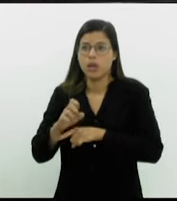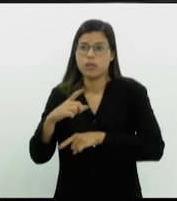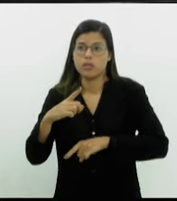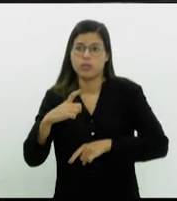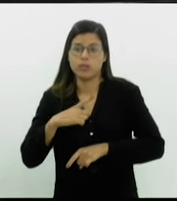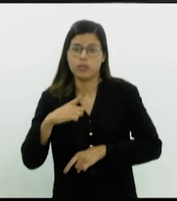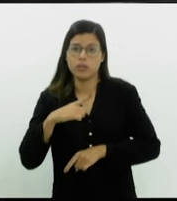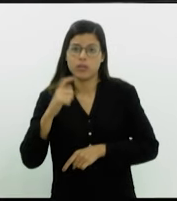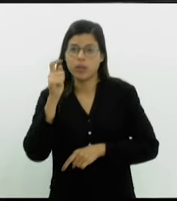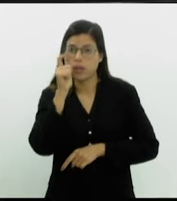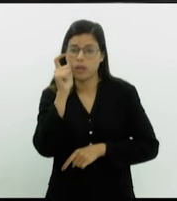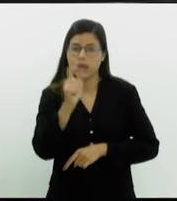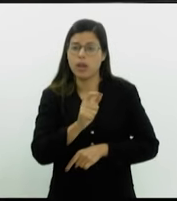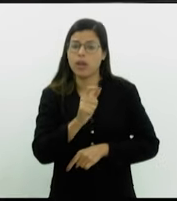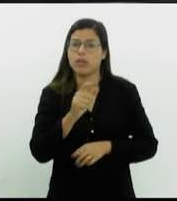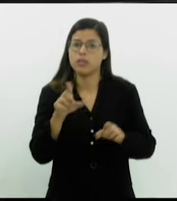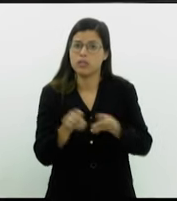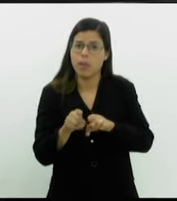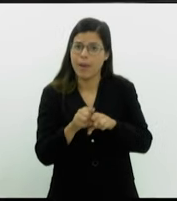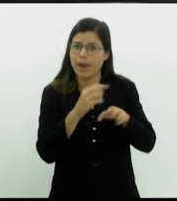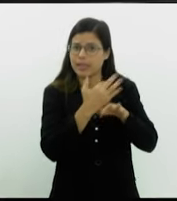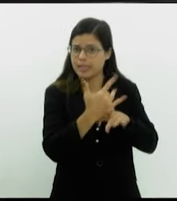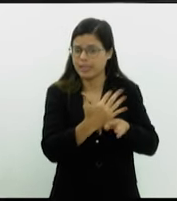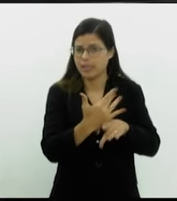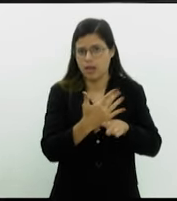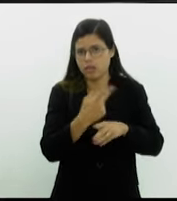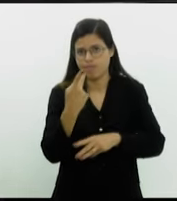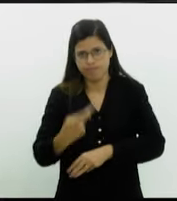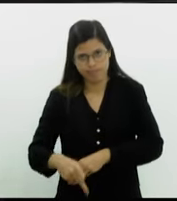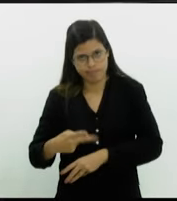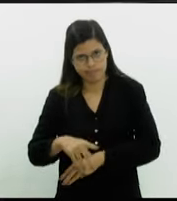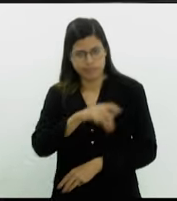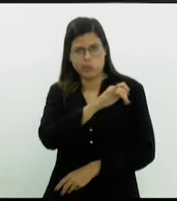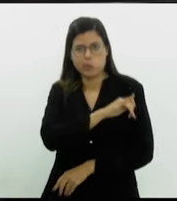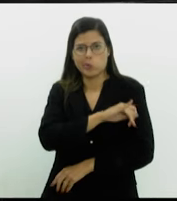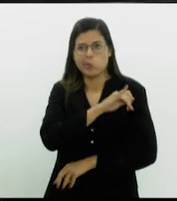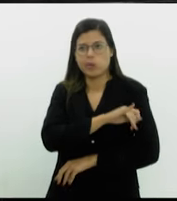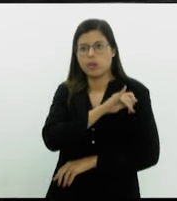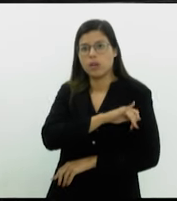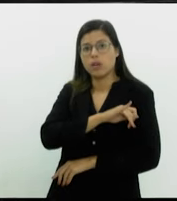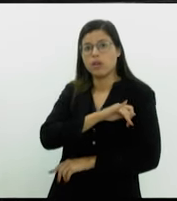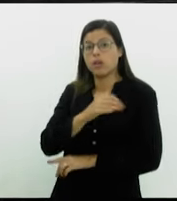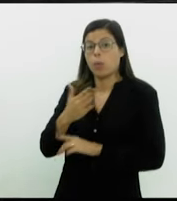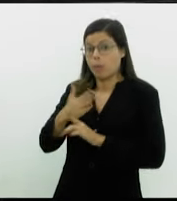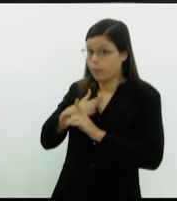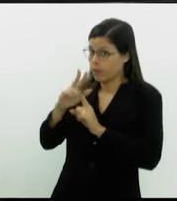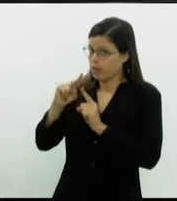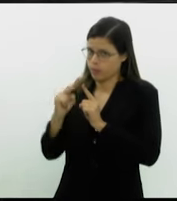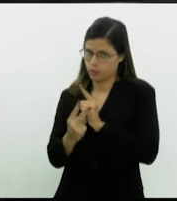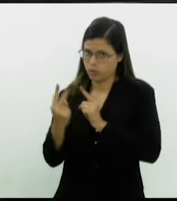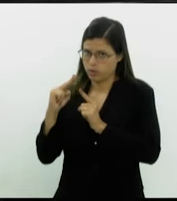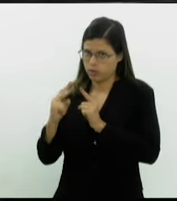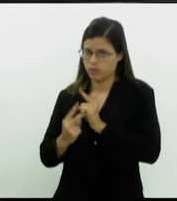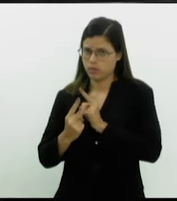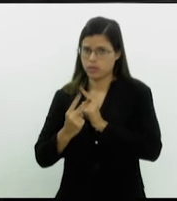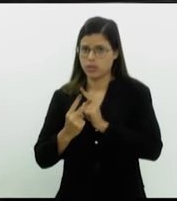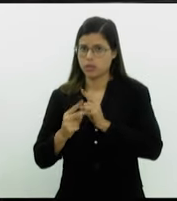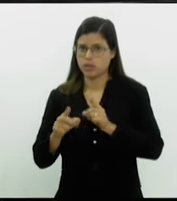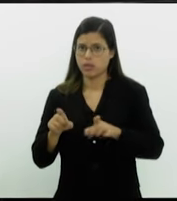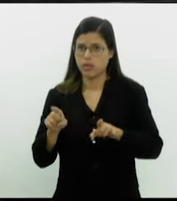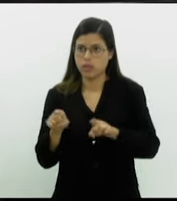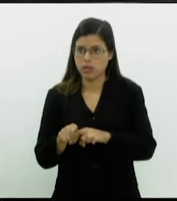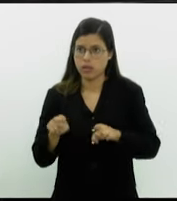dos municípios da região metropolitana, e no meu entendimento, até mesmo